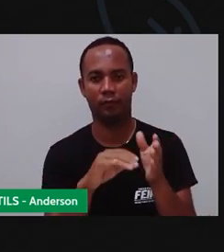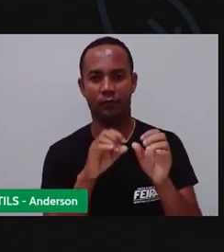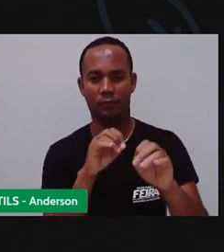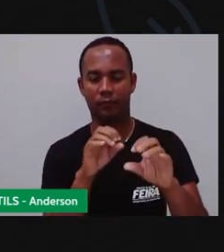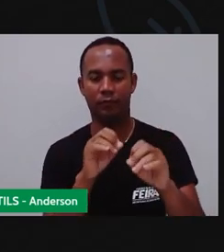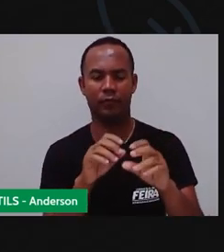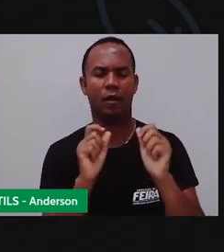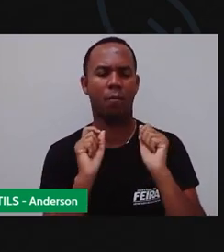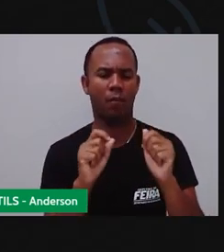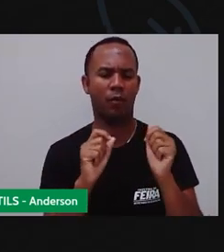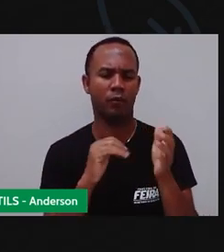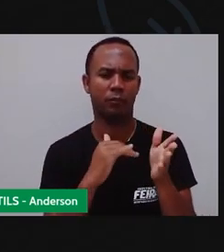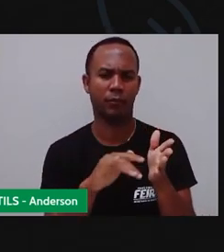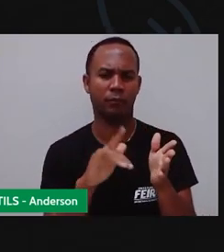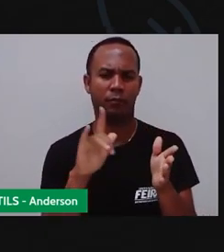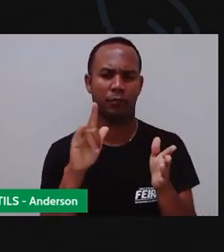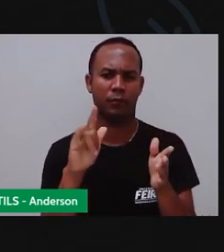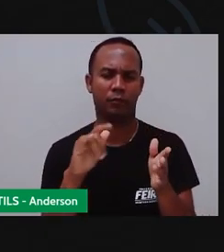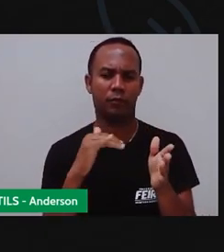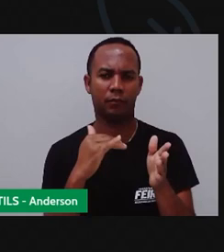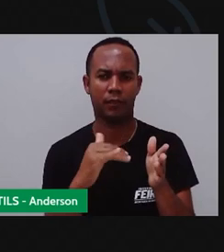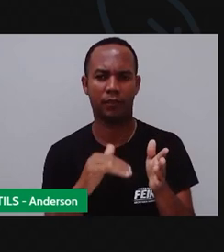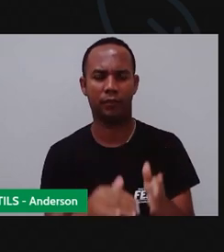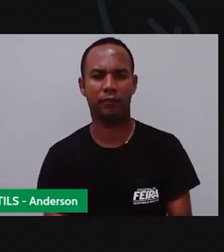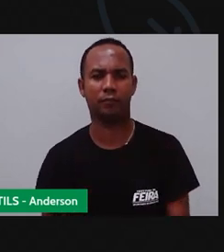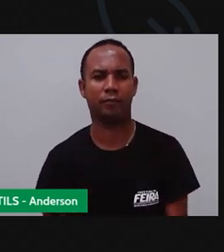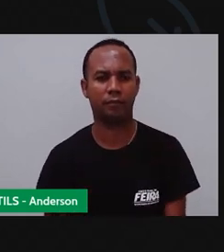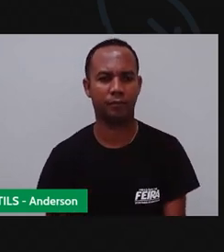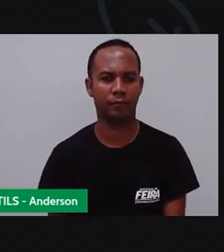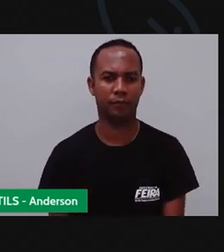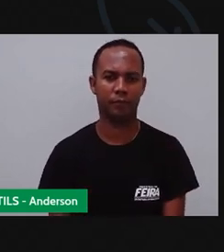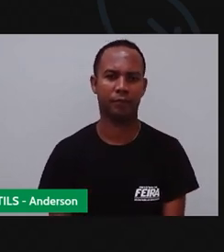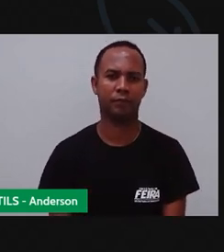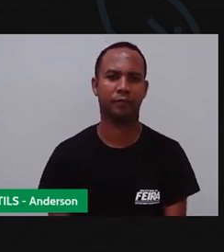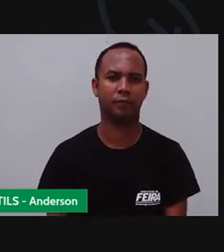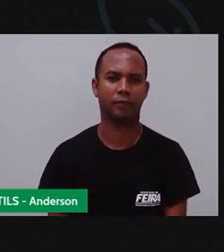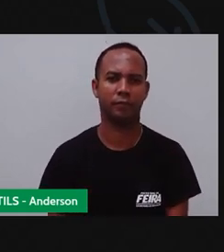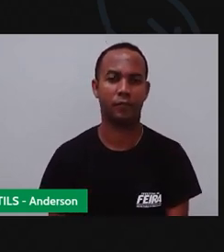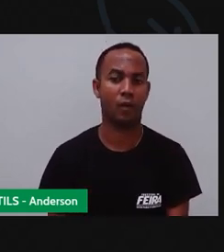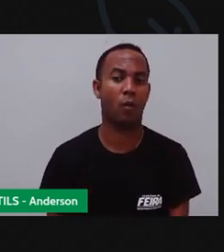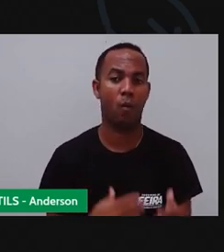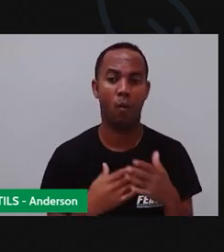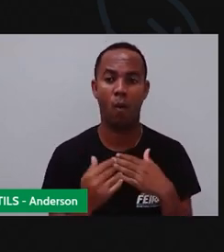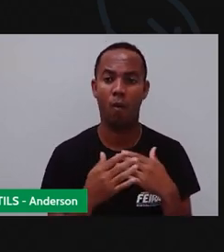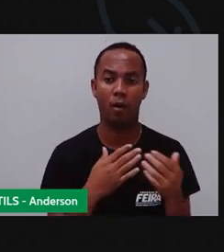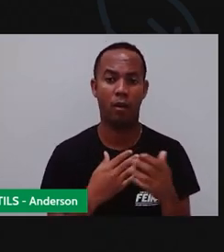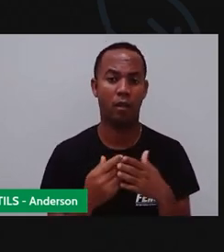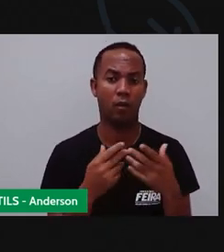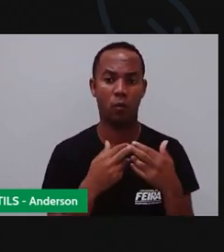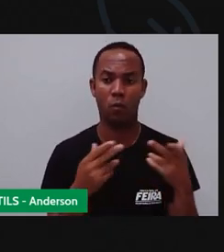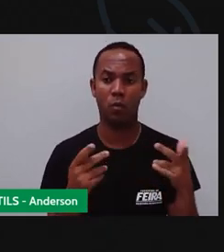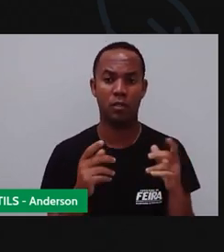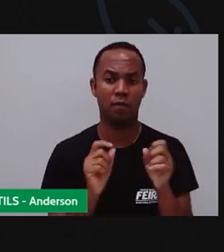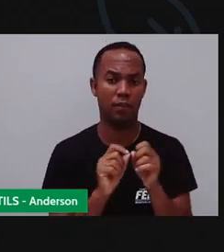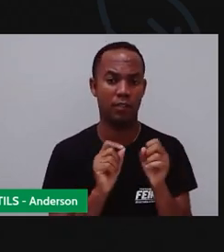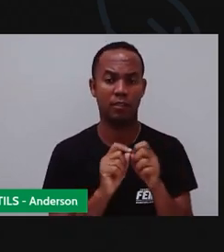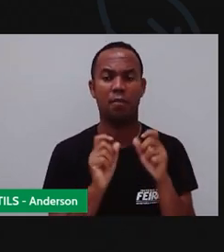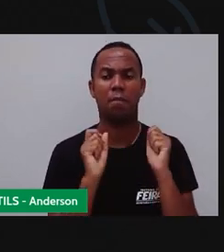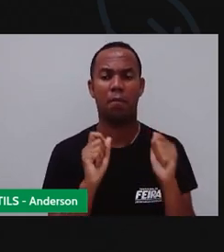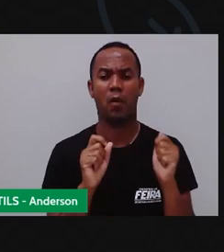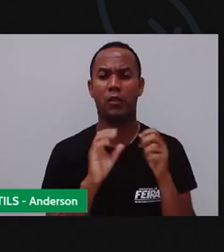Usem caixinha aí de ovos Caixa de sapato Que vocês encontrarem Tentem Experimentem fazer Se